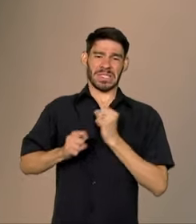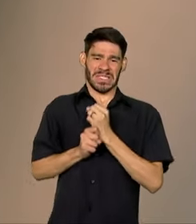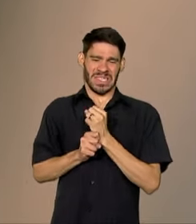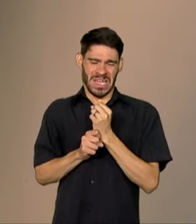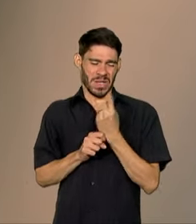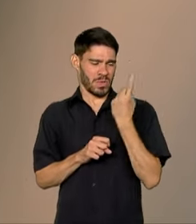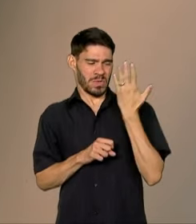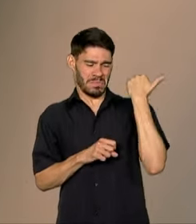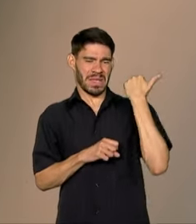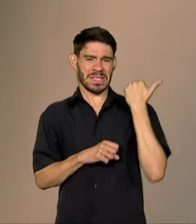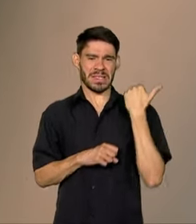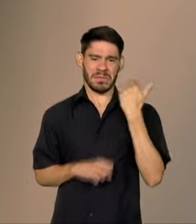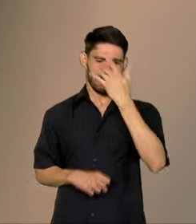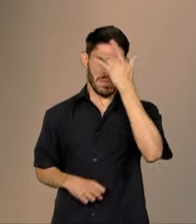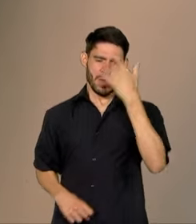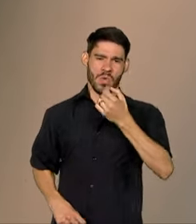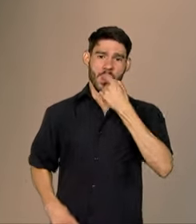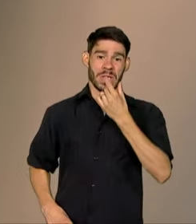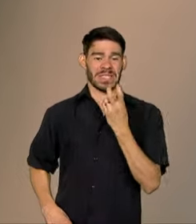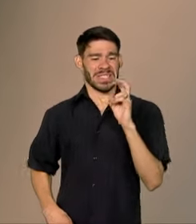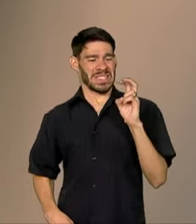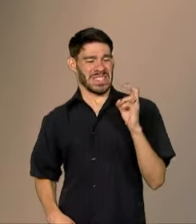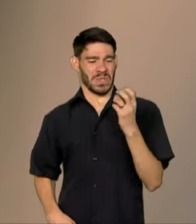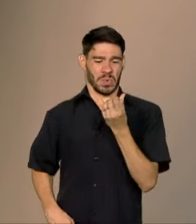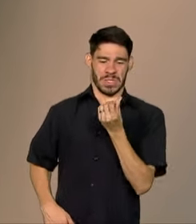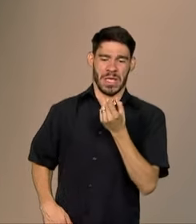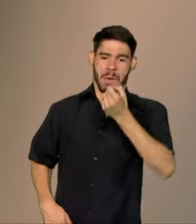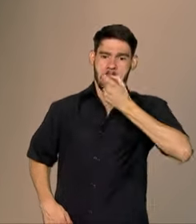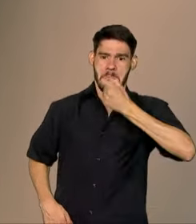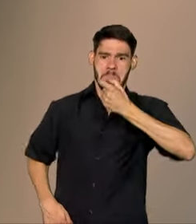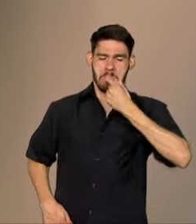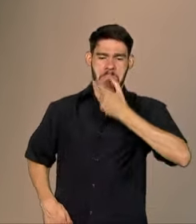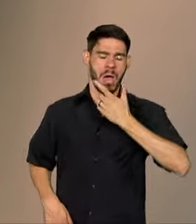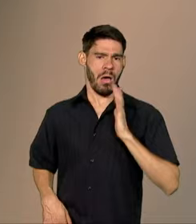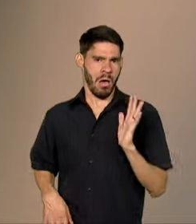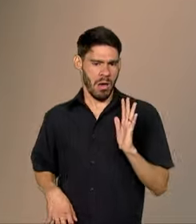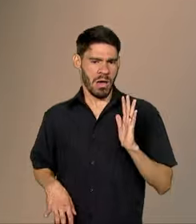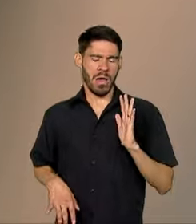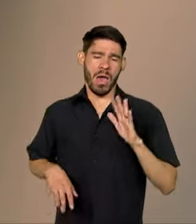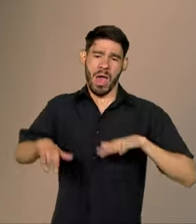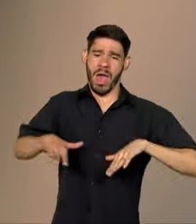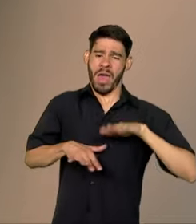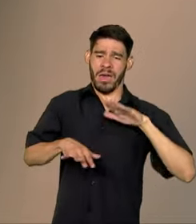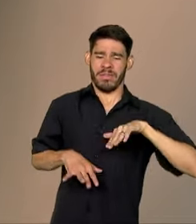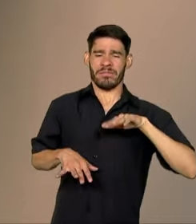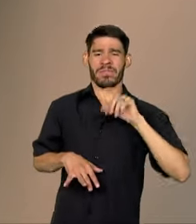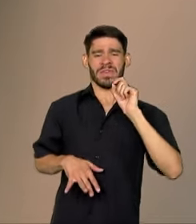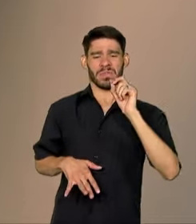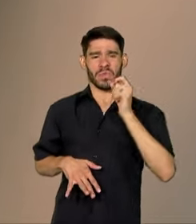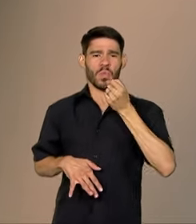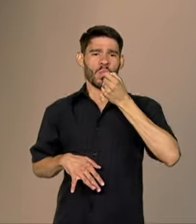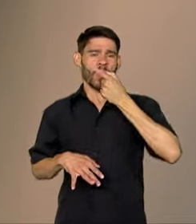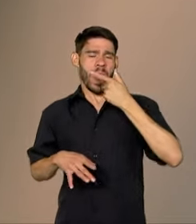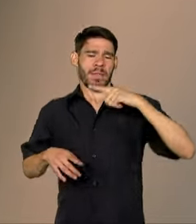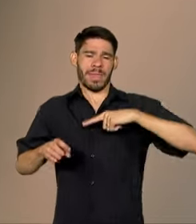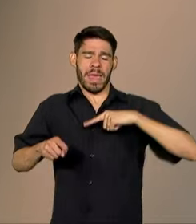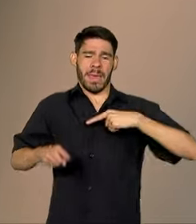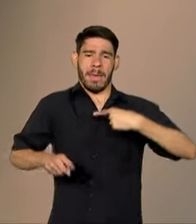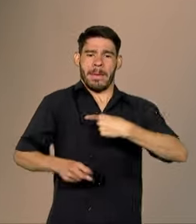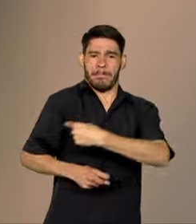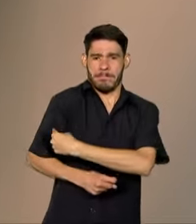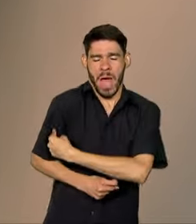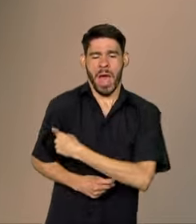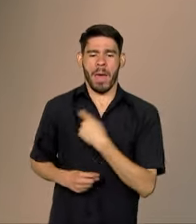atrás, as pessoas tomavam 5, 6 drogas diferentes. Às vezes usavam drogas por meio injetável,